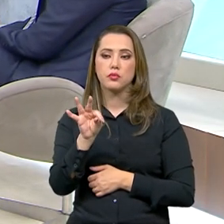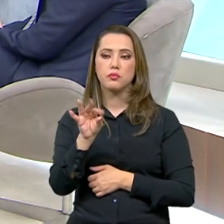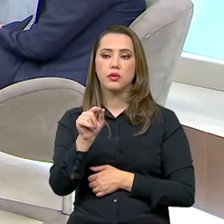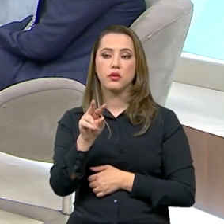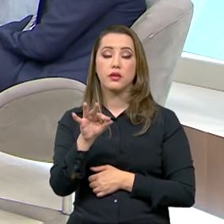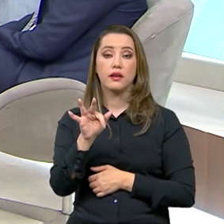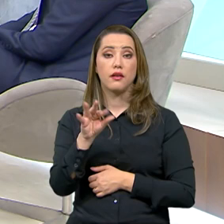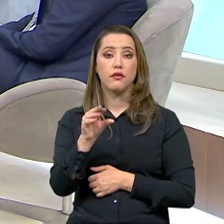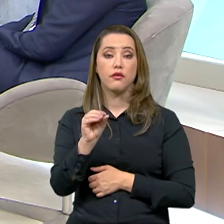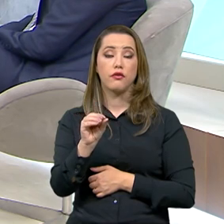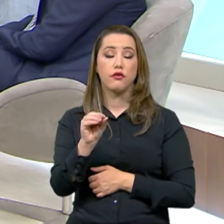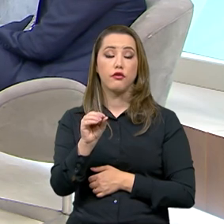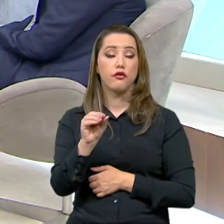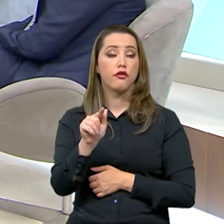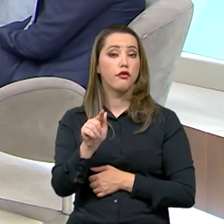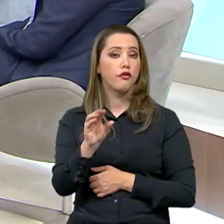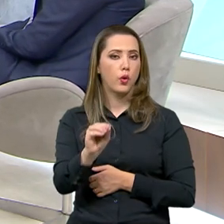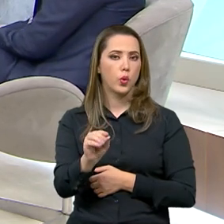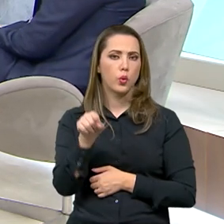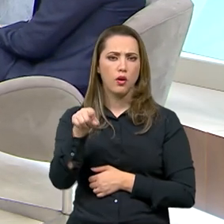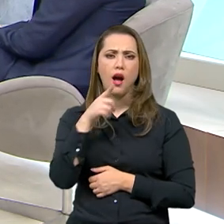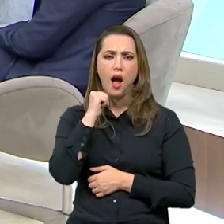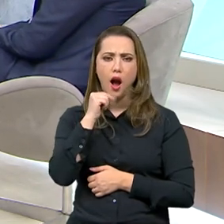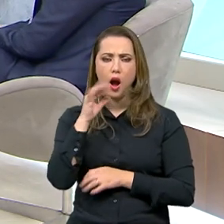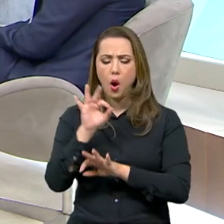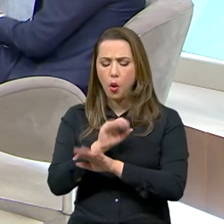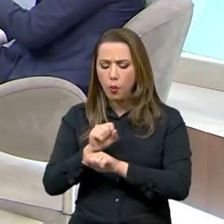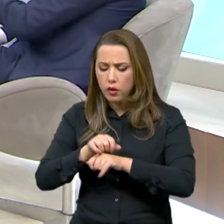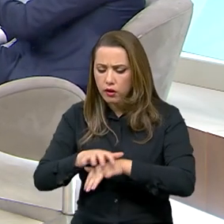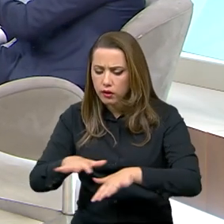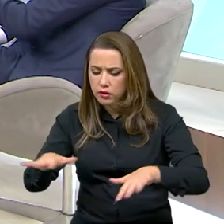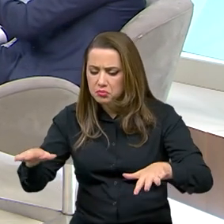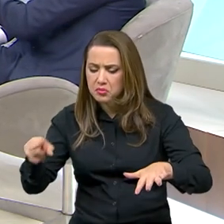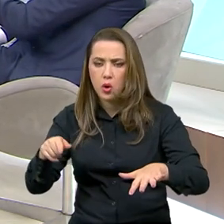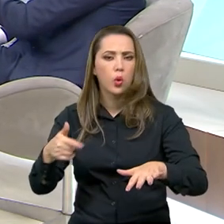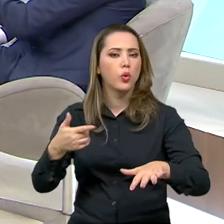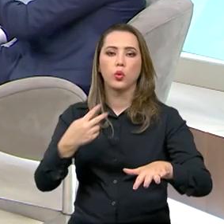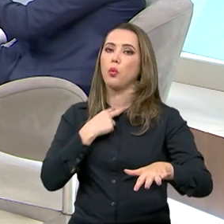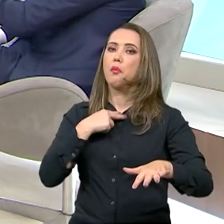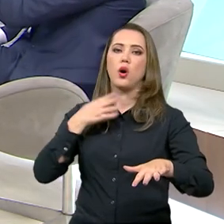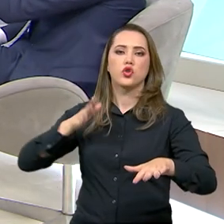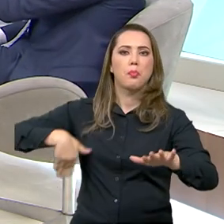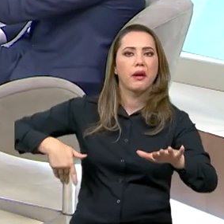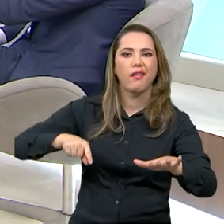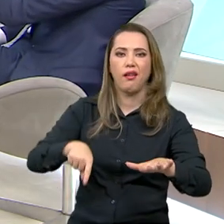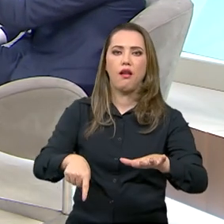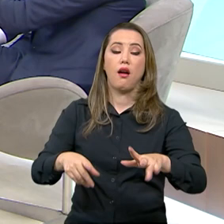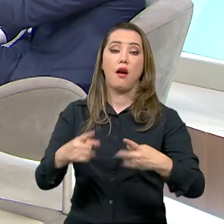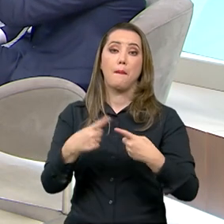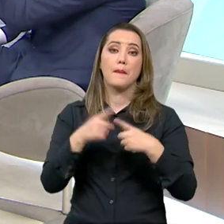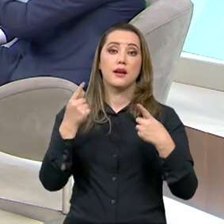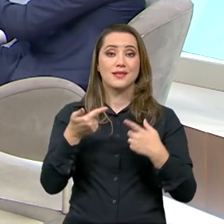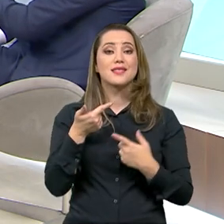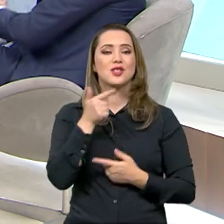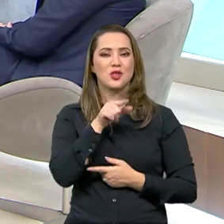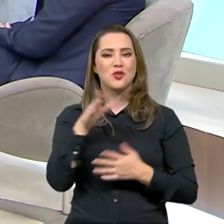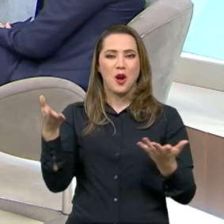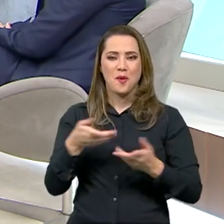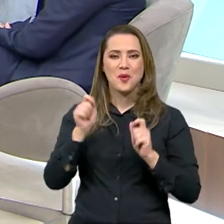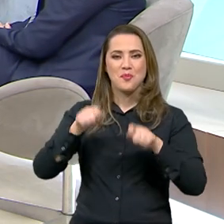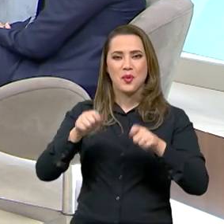águas cristalinas e próprias para banho em dois boletins, justamente porque começaram os investimentos